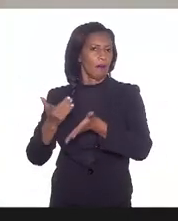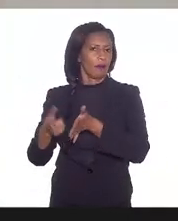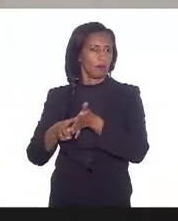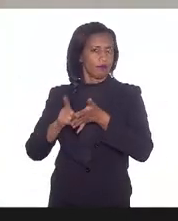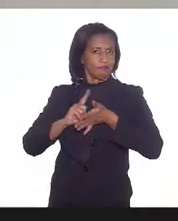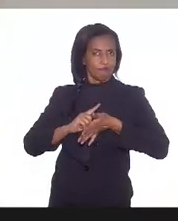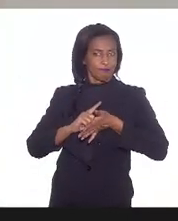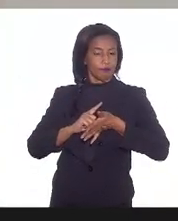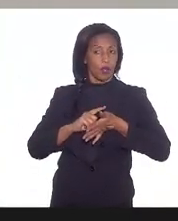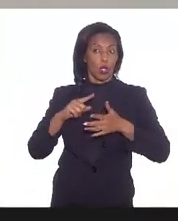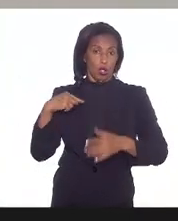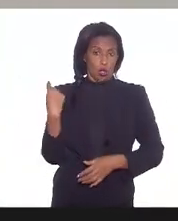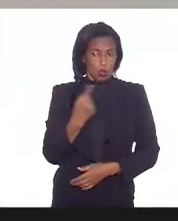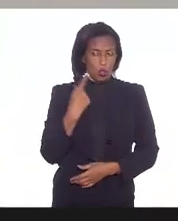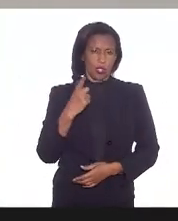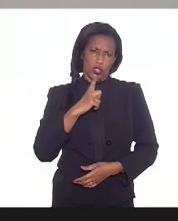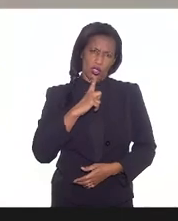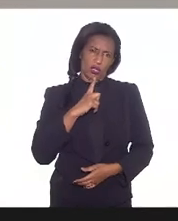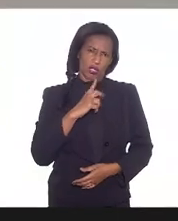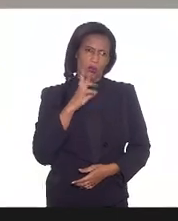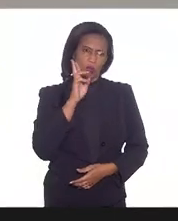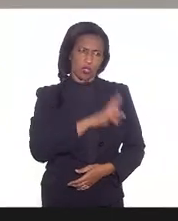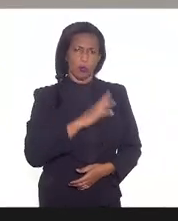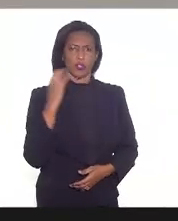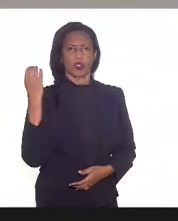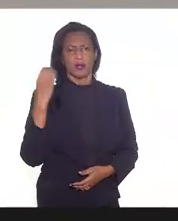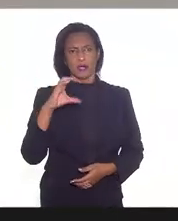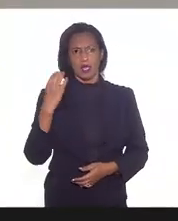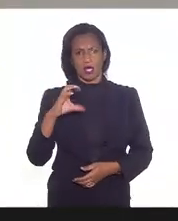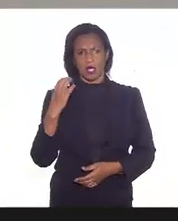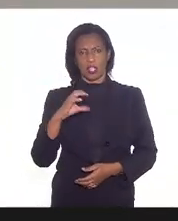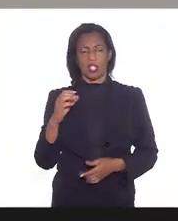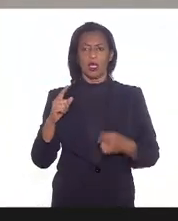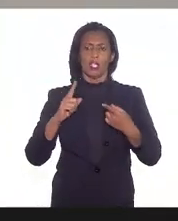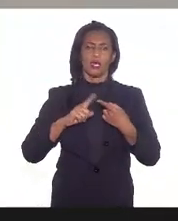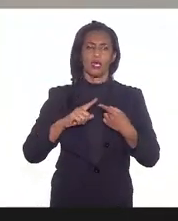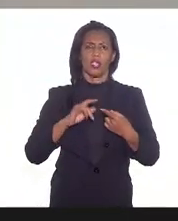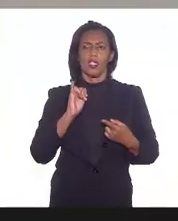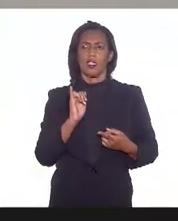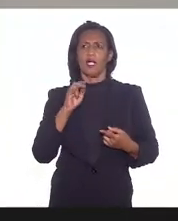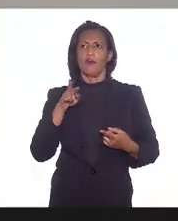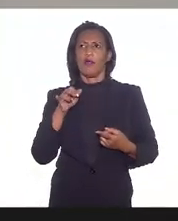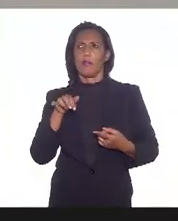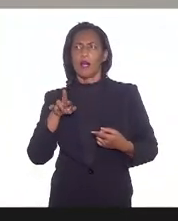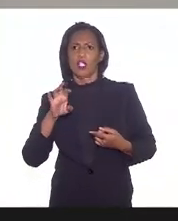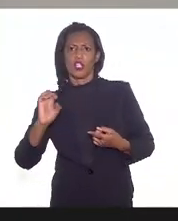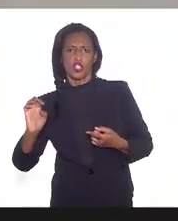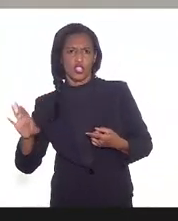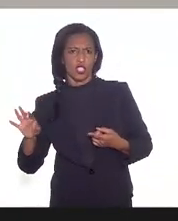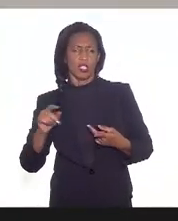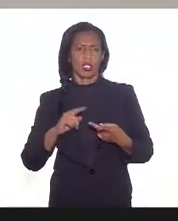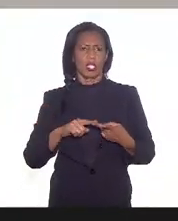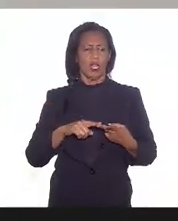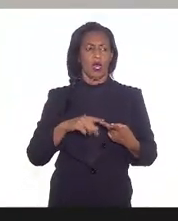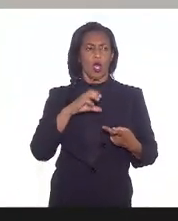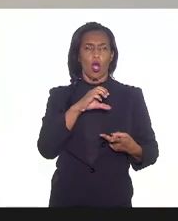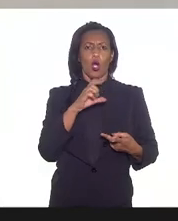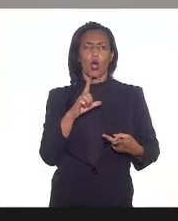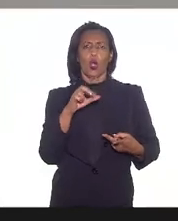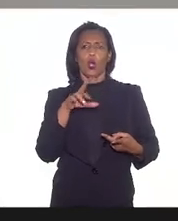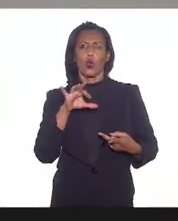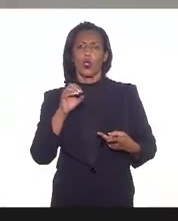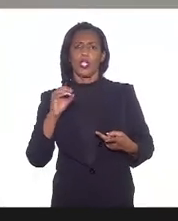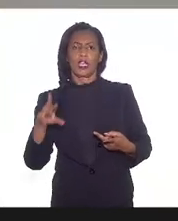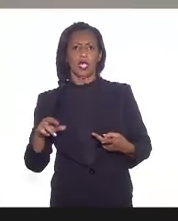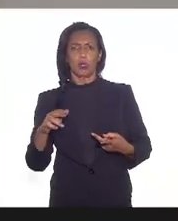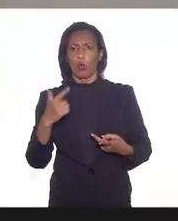evidências científicas que demonstram claramente que ivermectina cloroquina enfim eles não têm efeito em